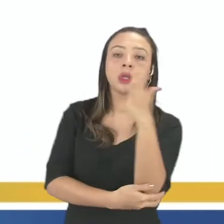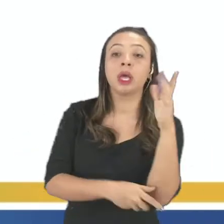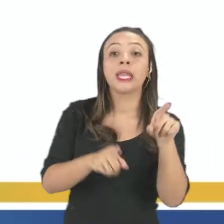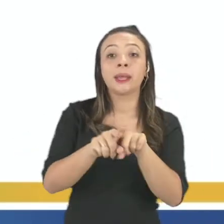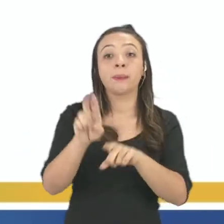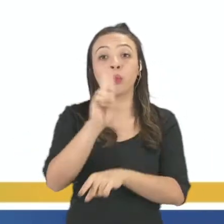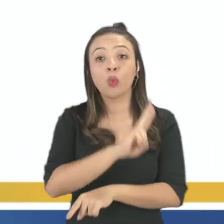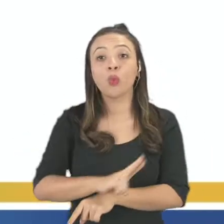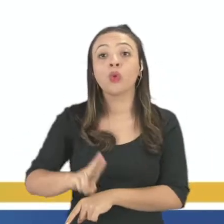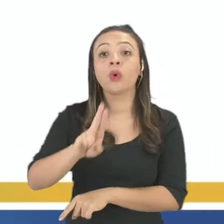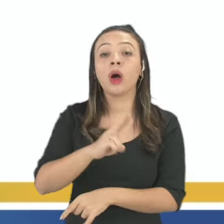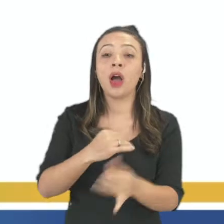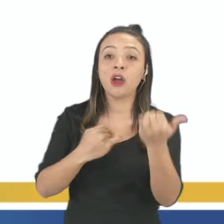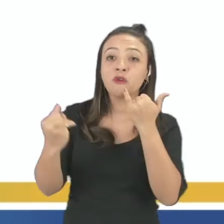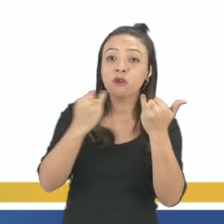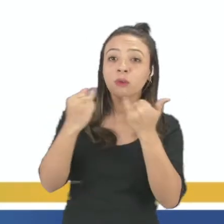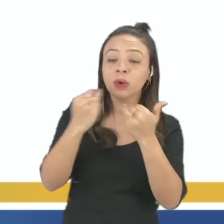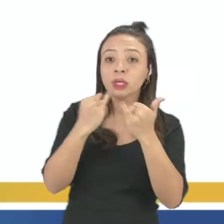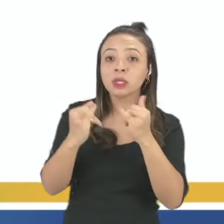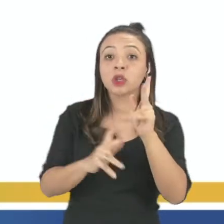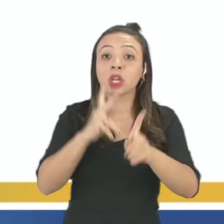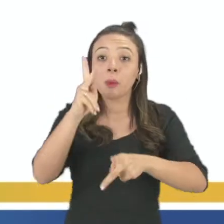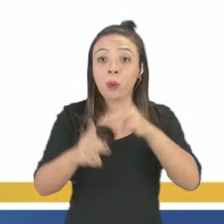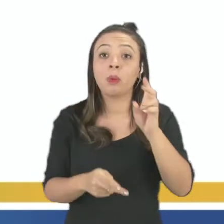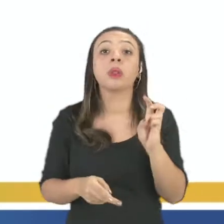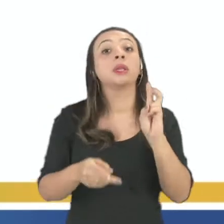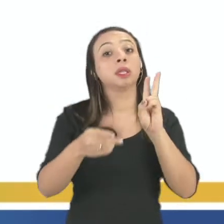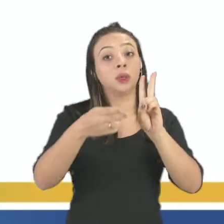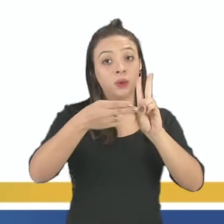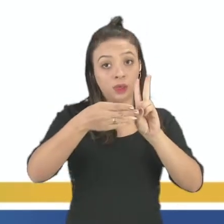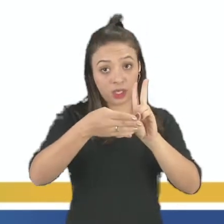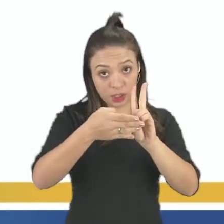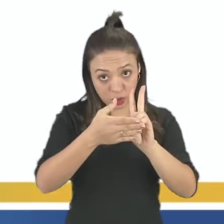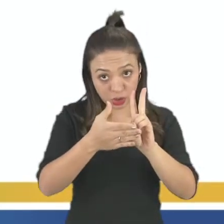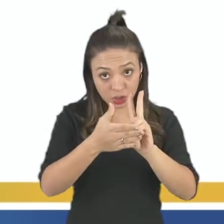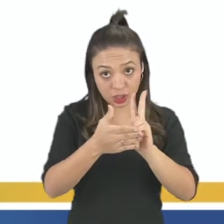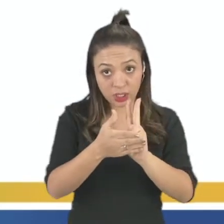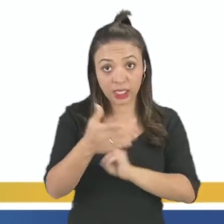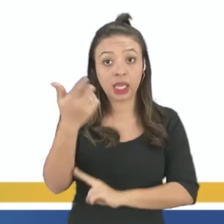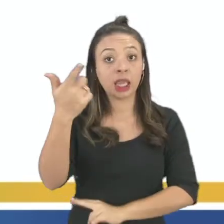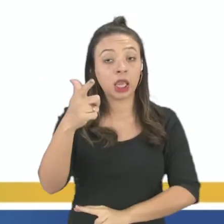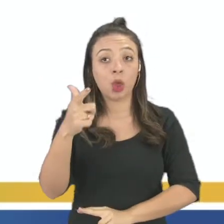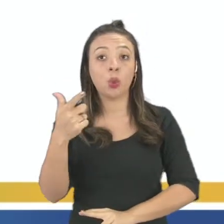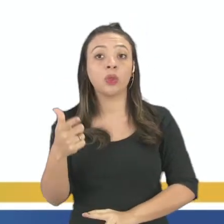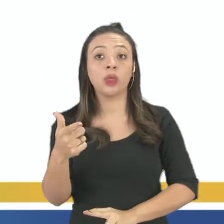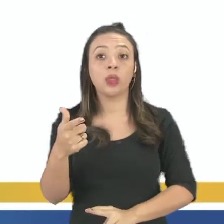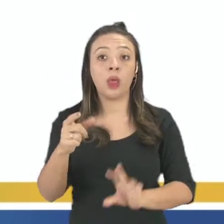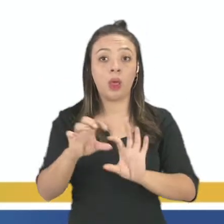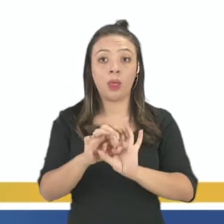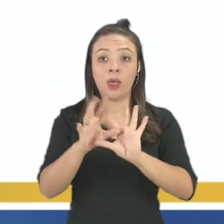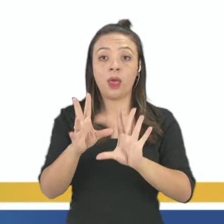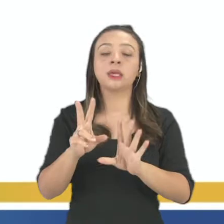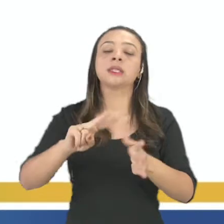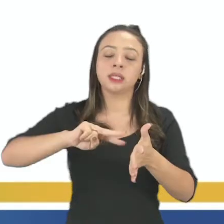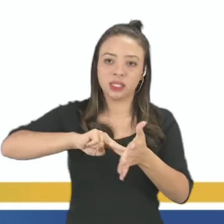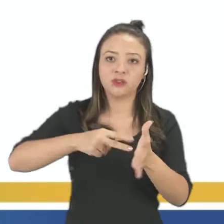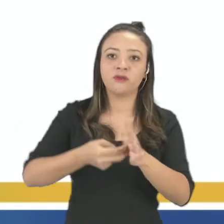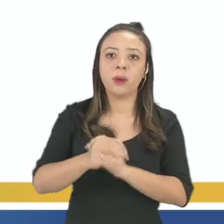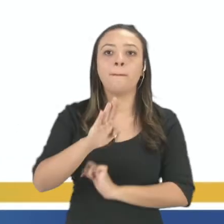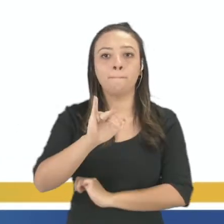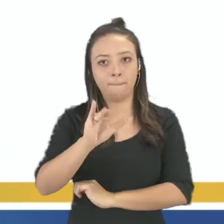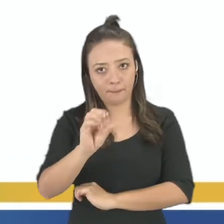conhecimento da população indígena sem autorização, são exemplos de biopirataria. Bom gente, então,